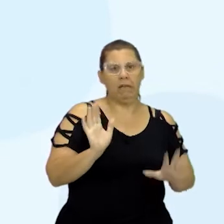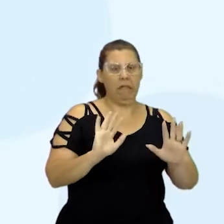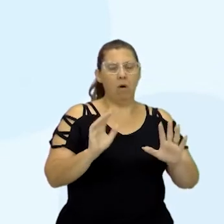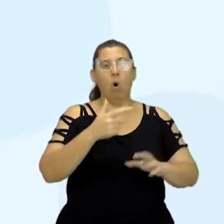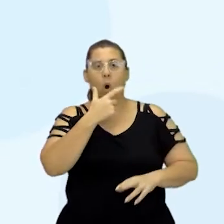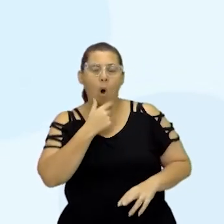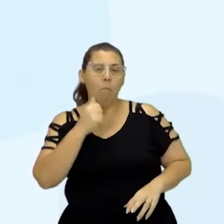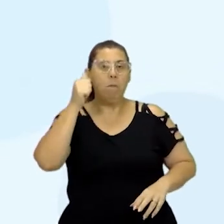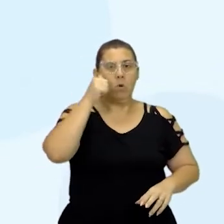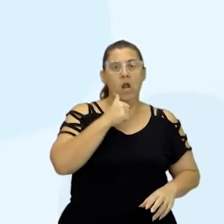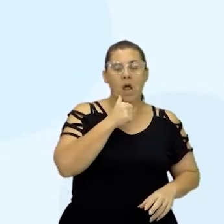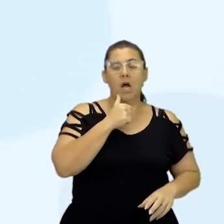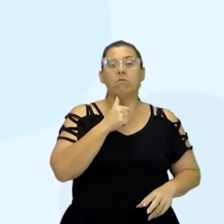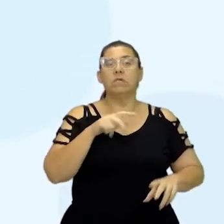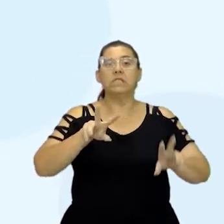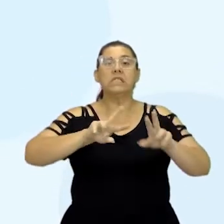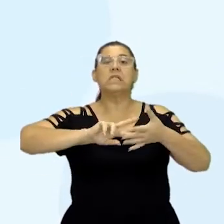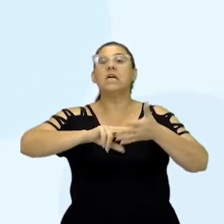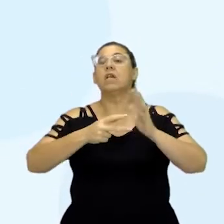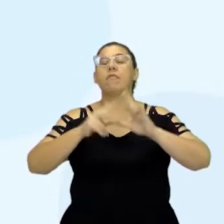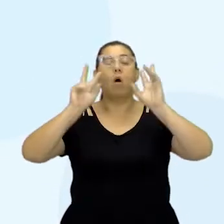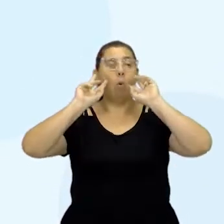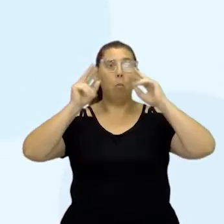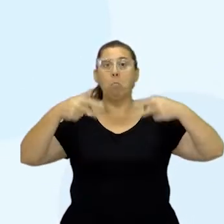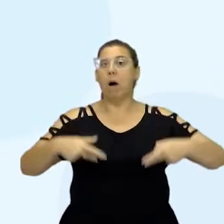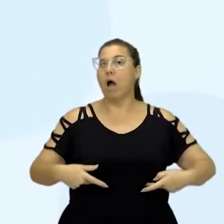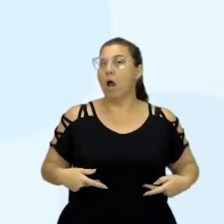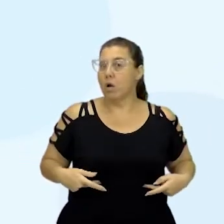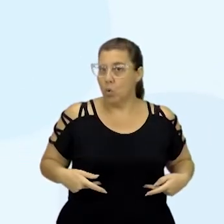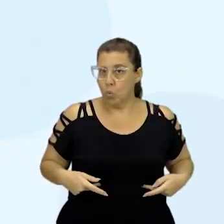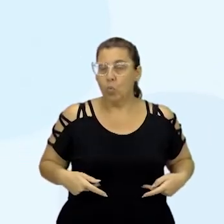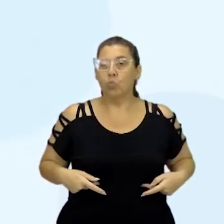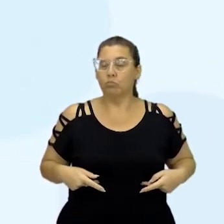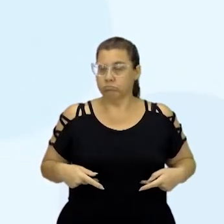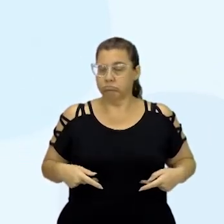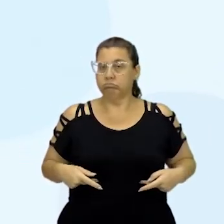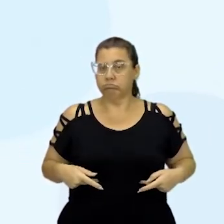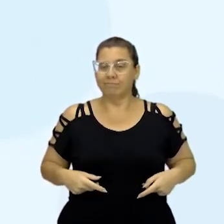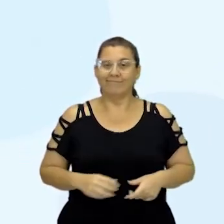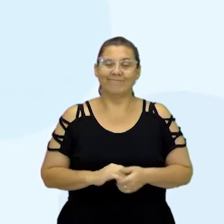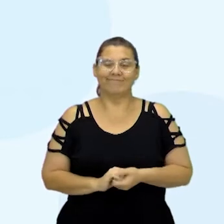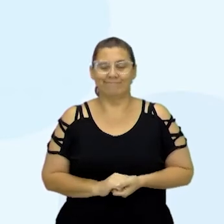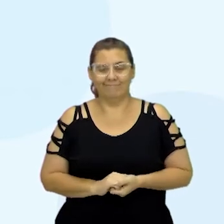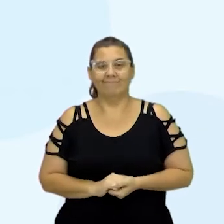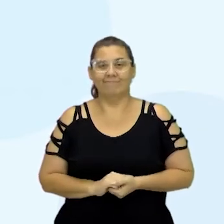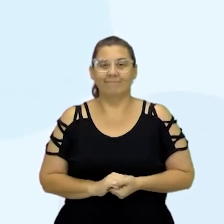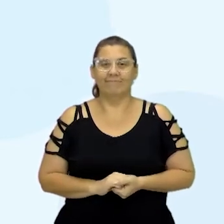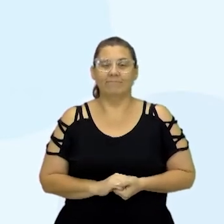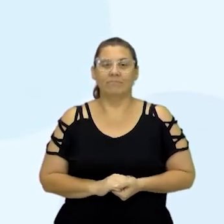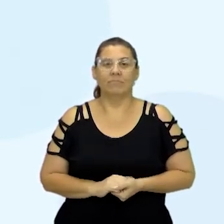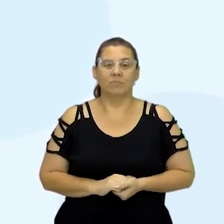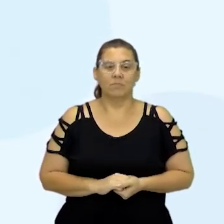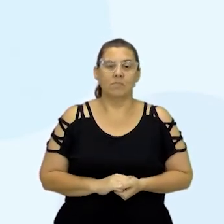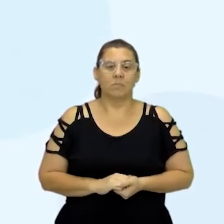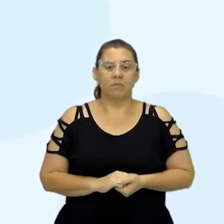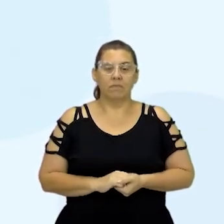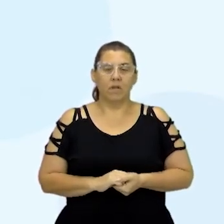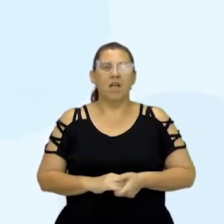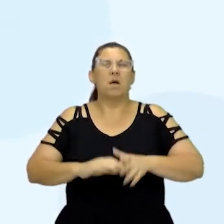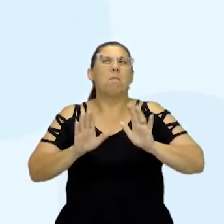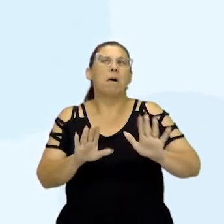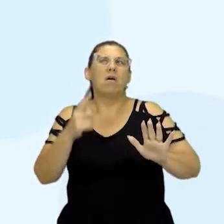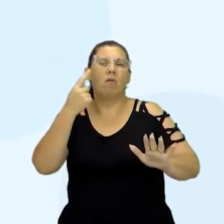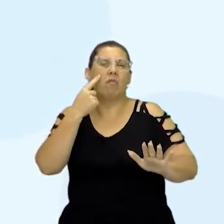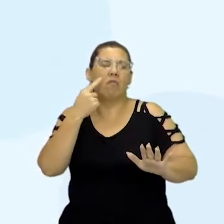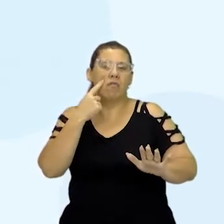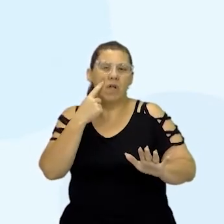que nós estamos nos referindo ao homem como o ser humano, né? humano. É o ser humano, né? Mas aí nós